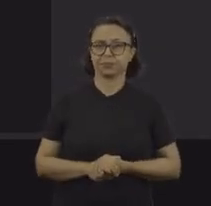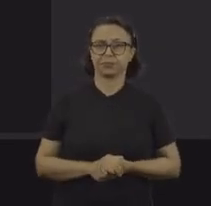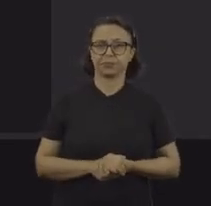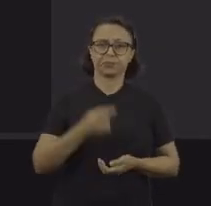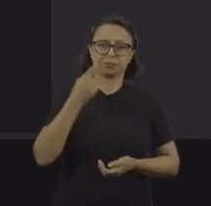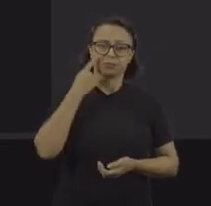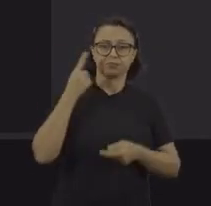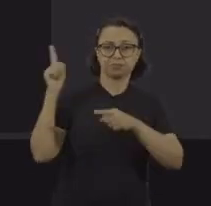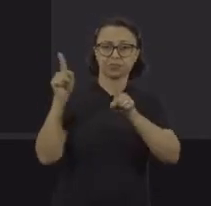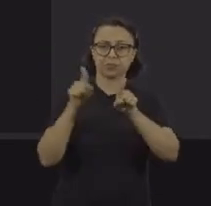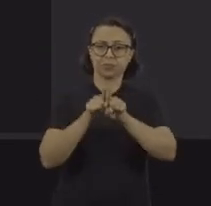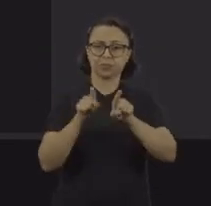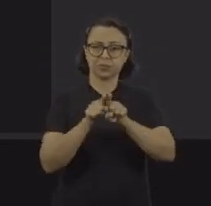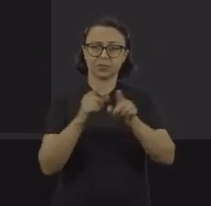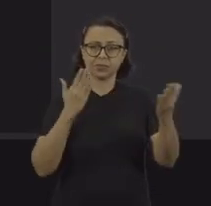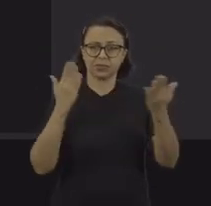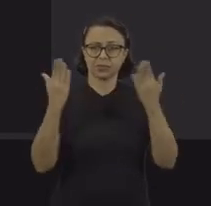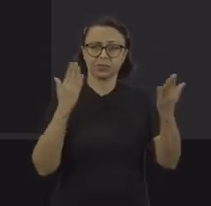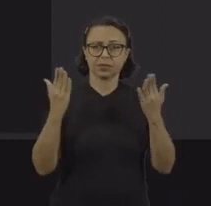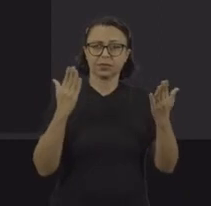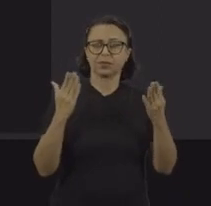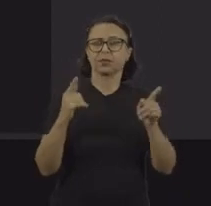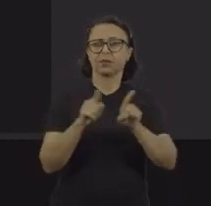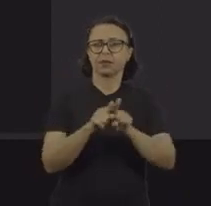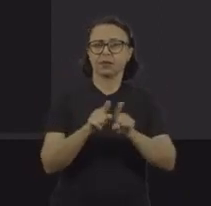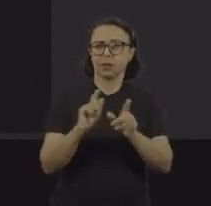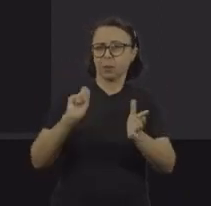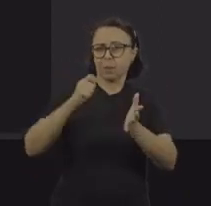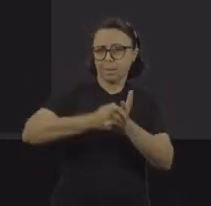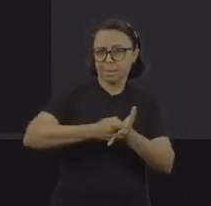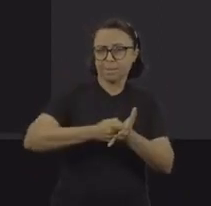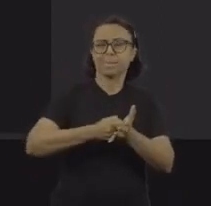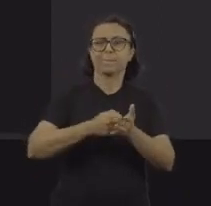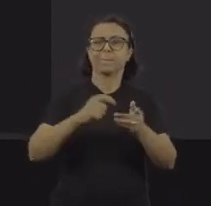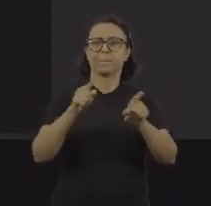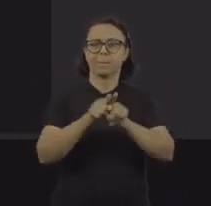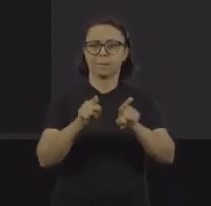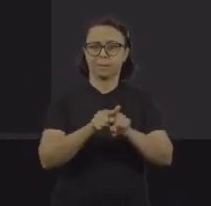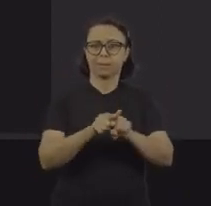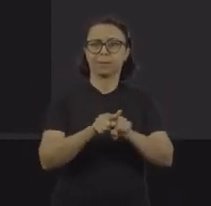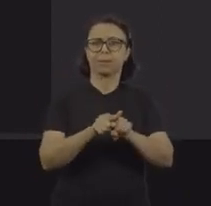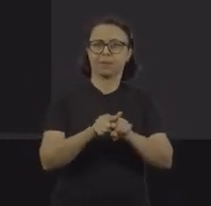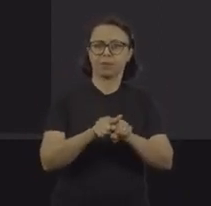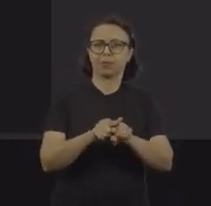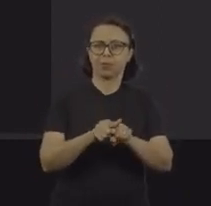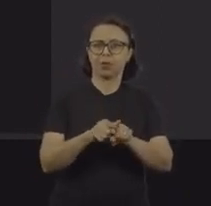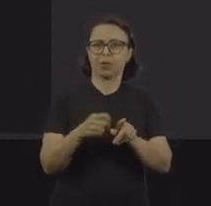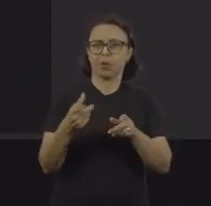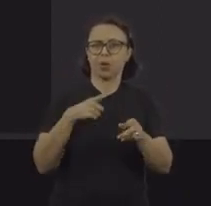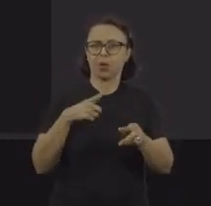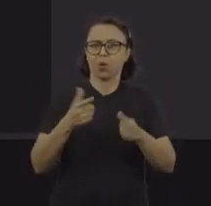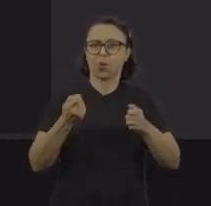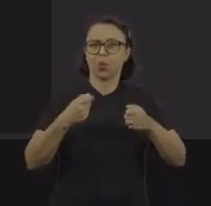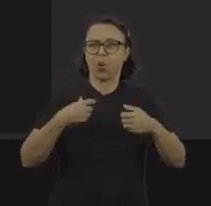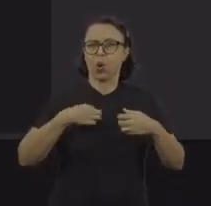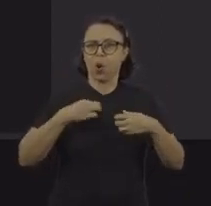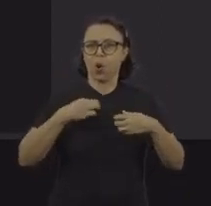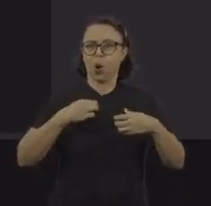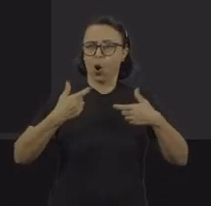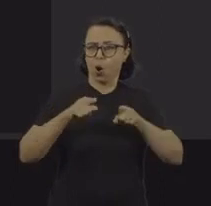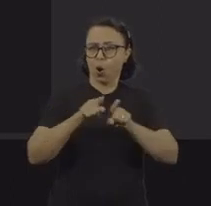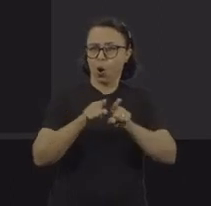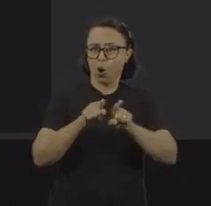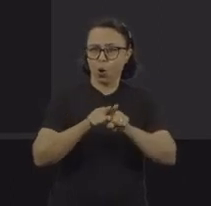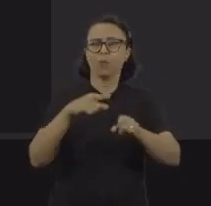análoga, também, no ambiente urbano, pagamento por produção na confecção de roupas, e aí, por isso, os trabalhadores se dedicavam a uma